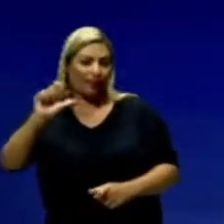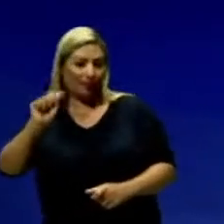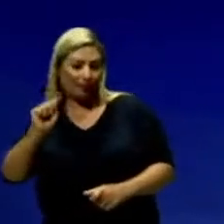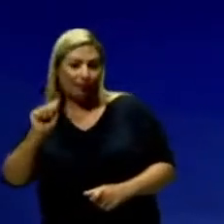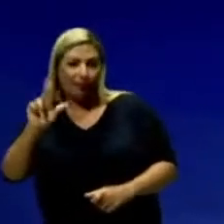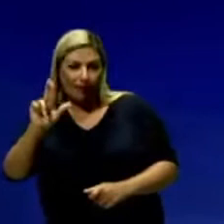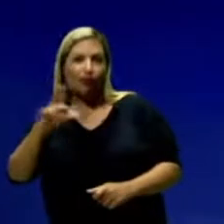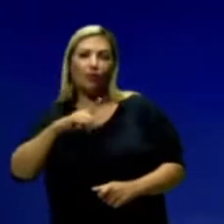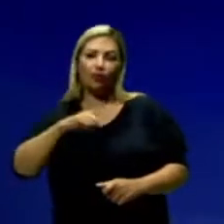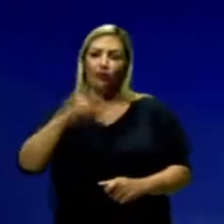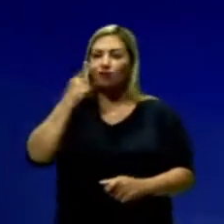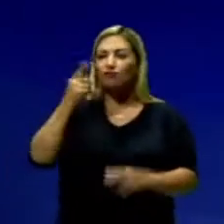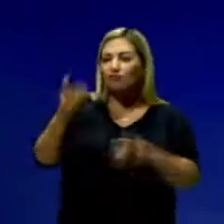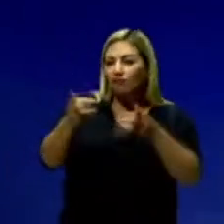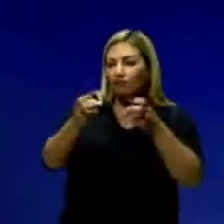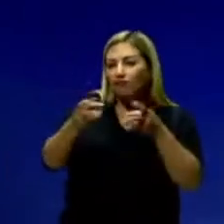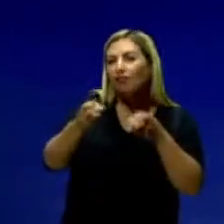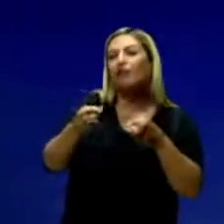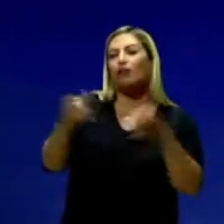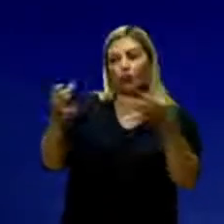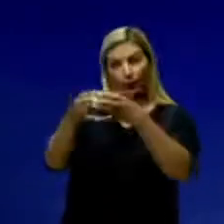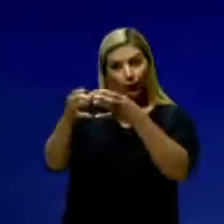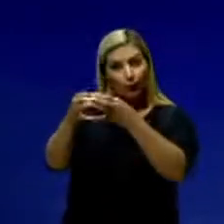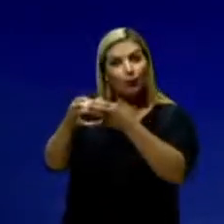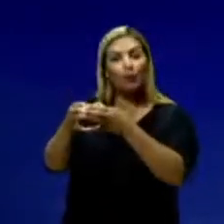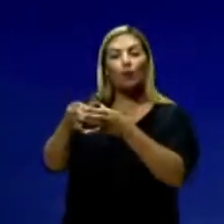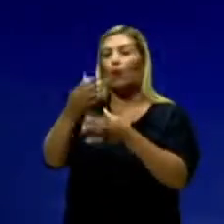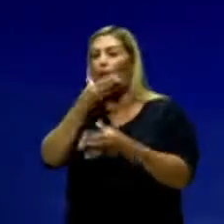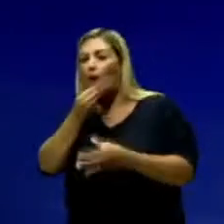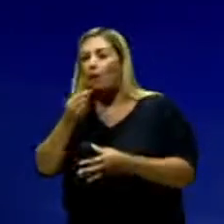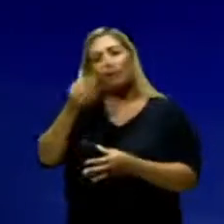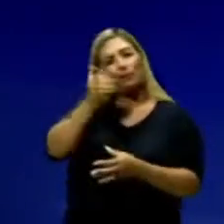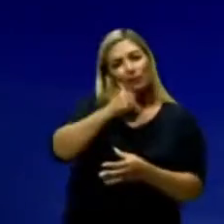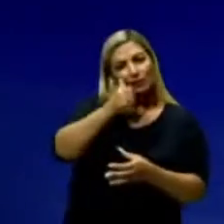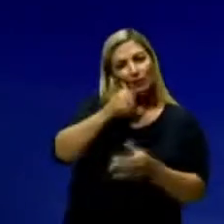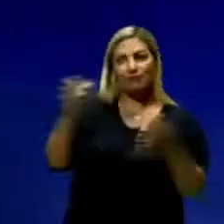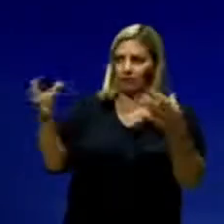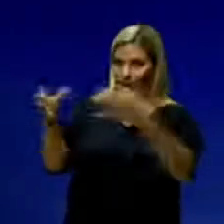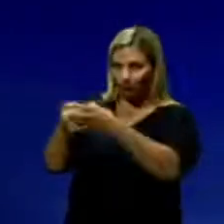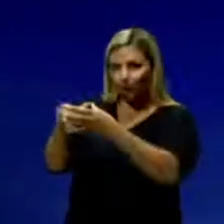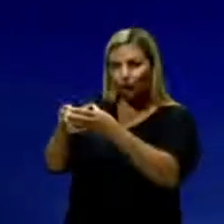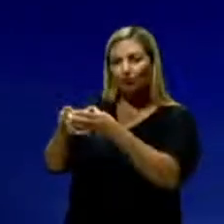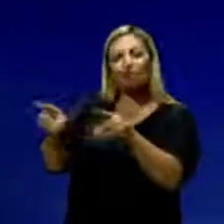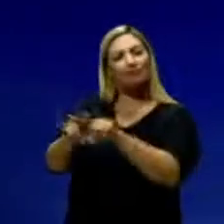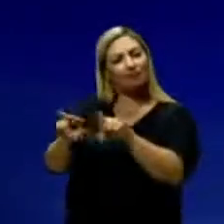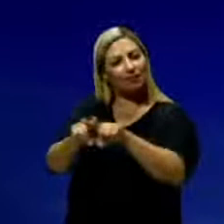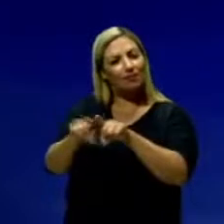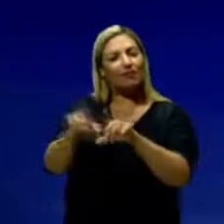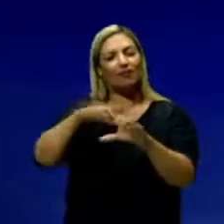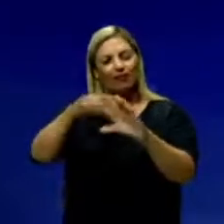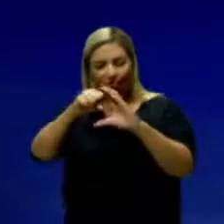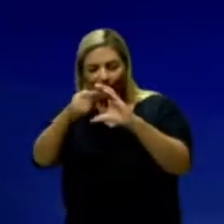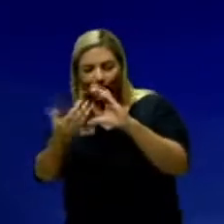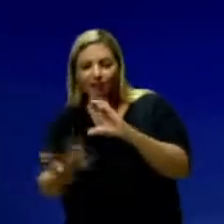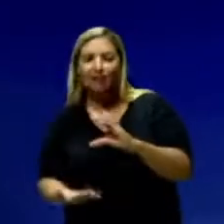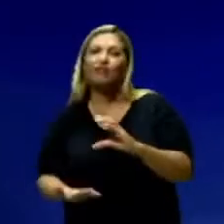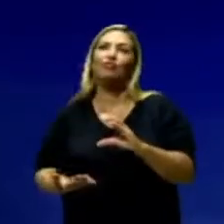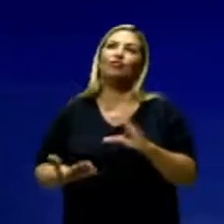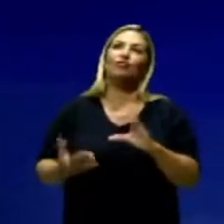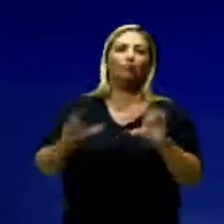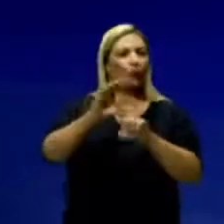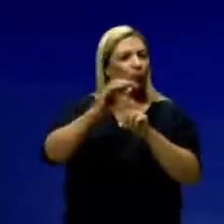essa dança alemã, que é uma dança de grupo, entre homens e mulheres, mas de grupo, que também tem uma característica de